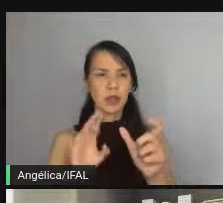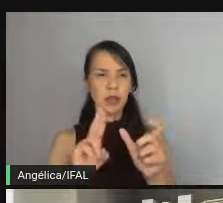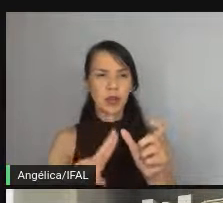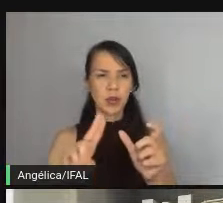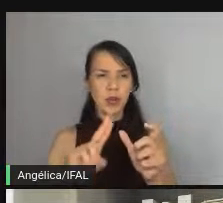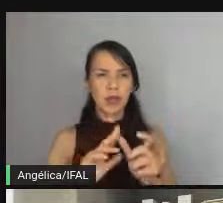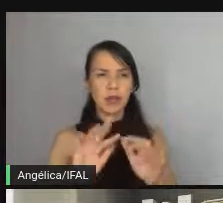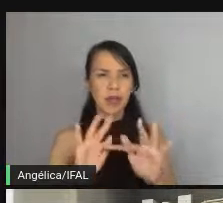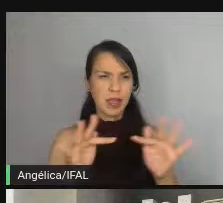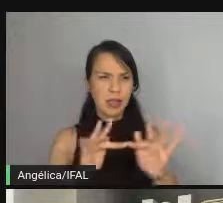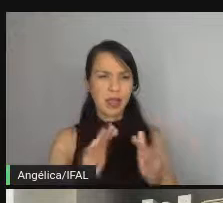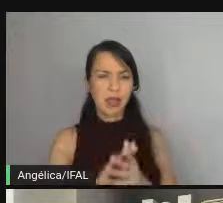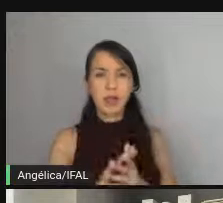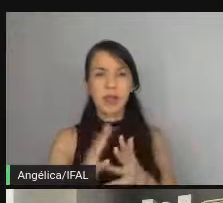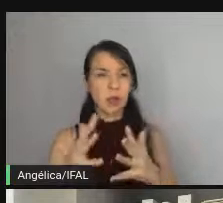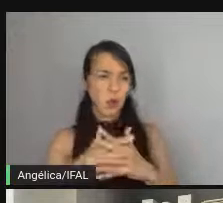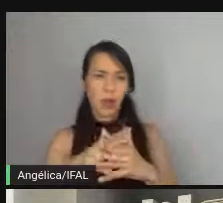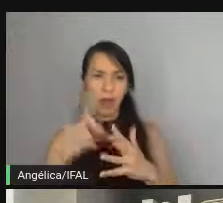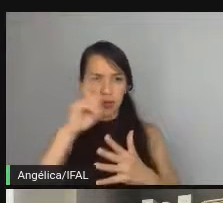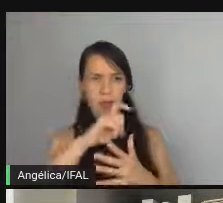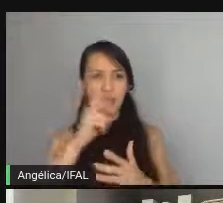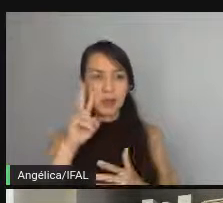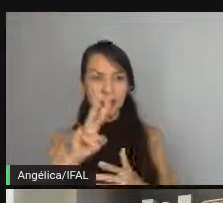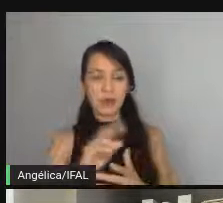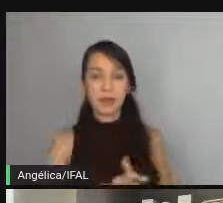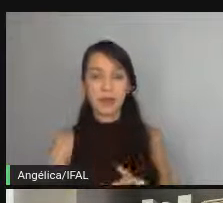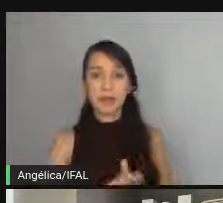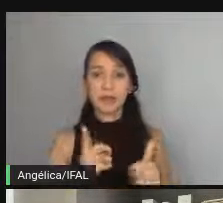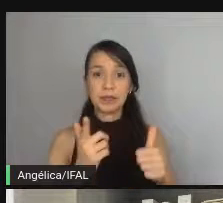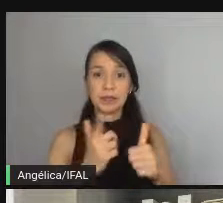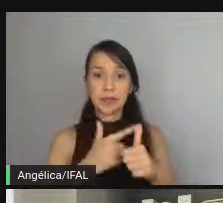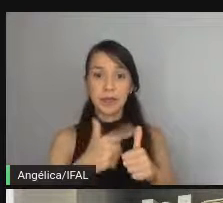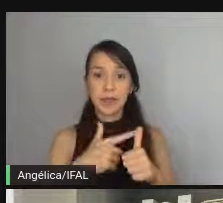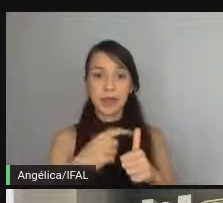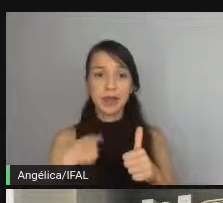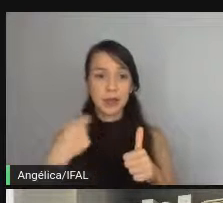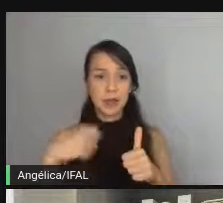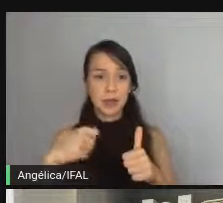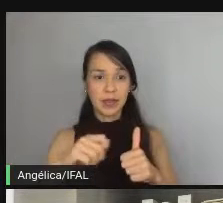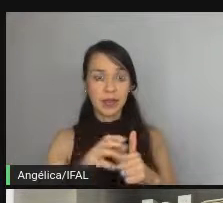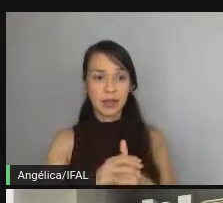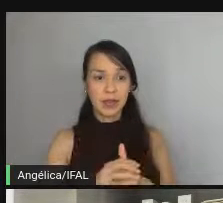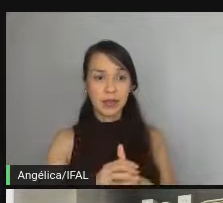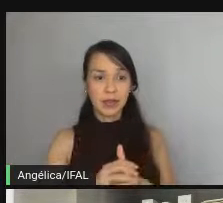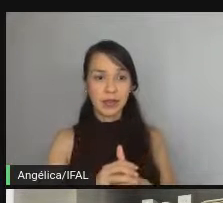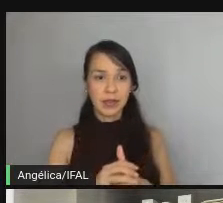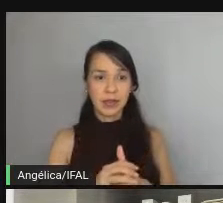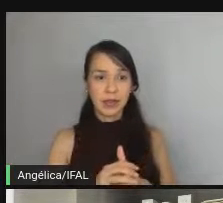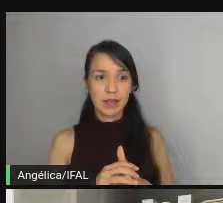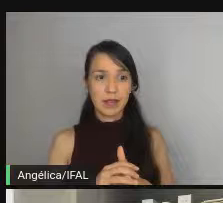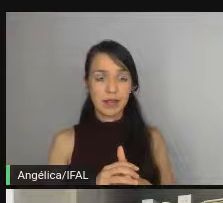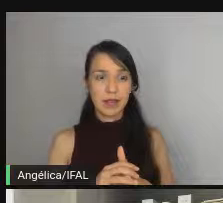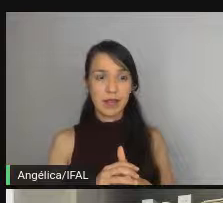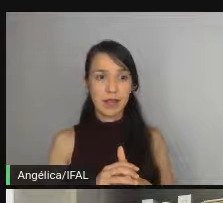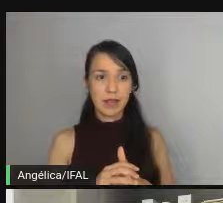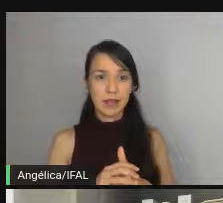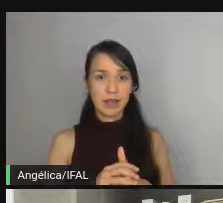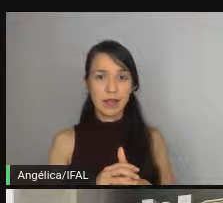crua mesmo e não é tão complicado vocês vão ver a primeira coisa que gente precisa fazer é é